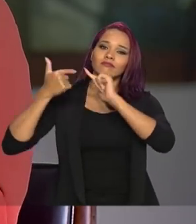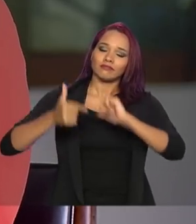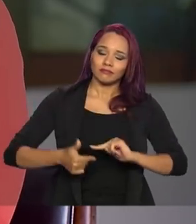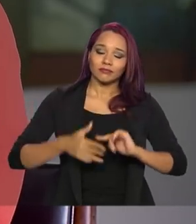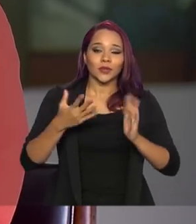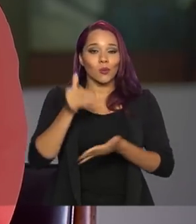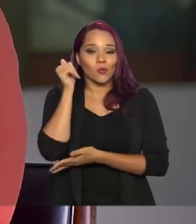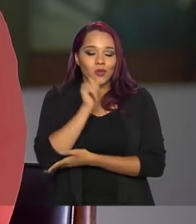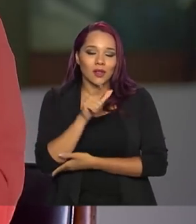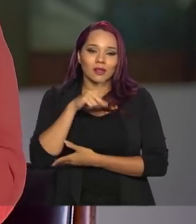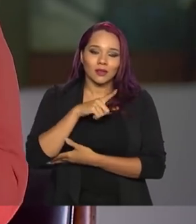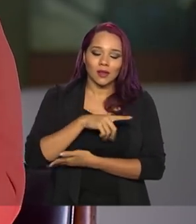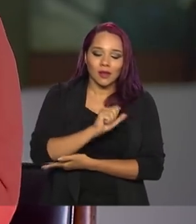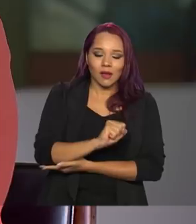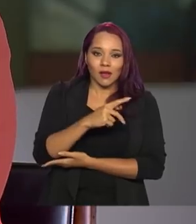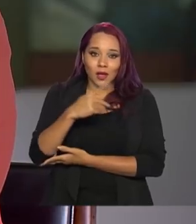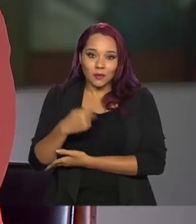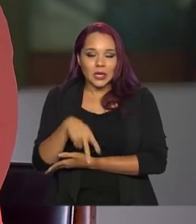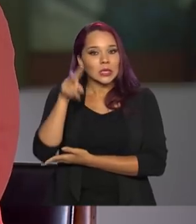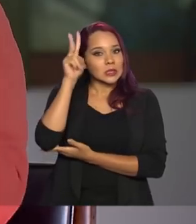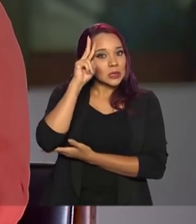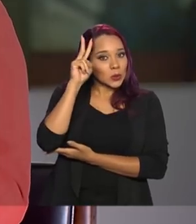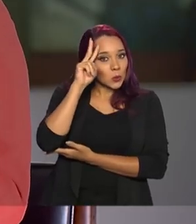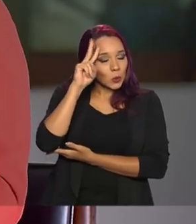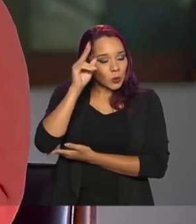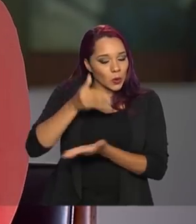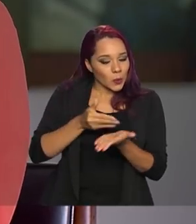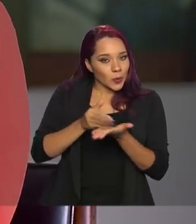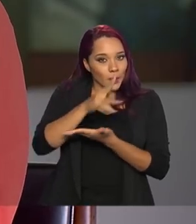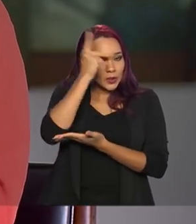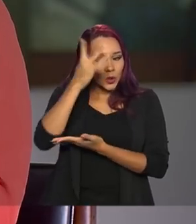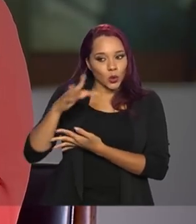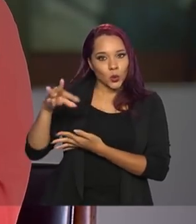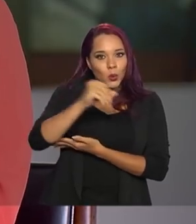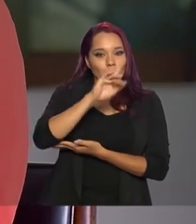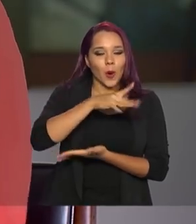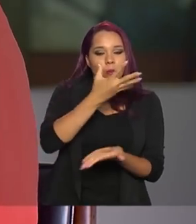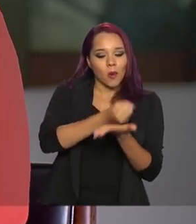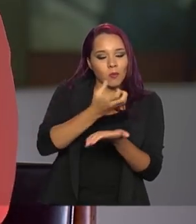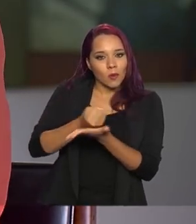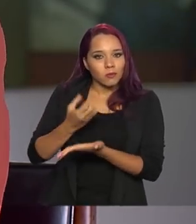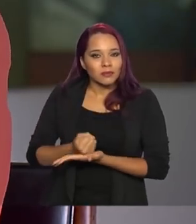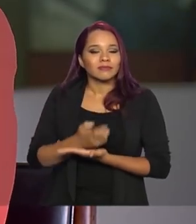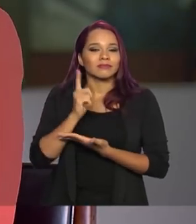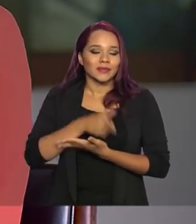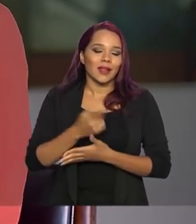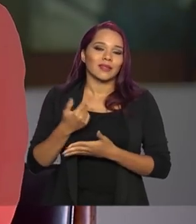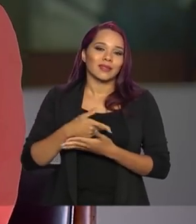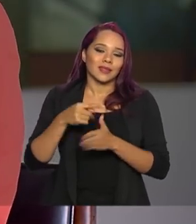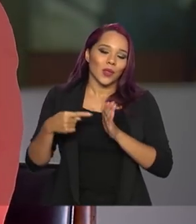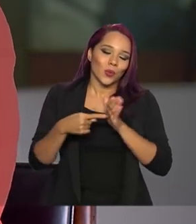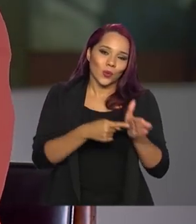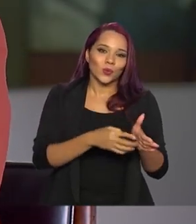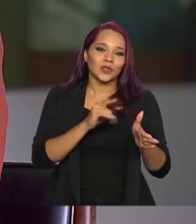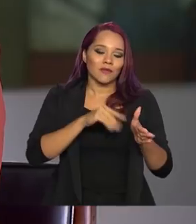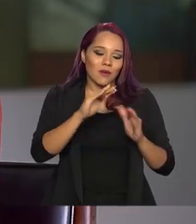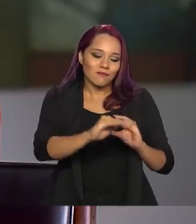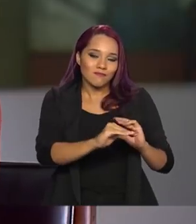Então, a mulher vai ter no aplicativo, a partir de segunda-feira todo mundo vai poder baixar e vai fazer a denúncia e nós vamos receber